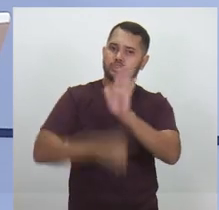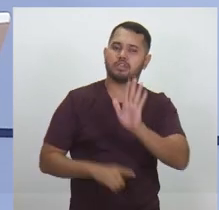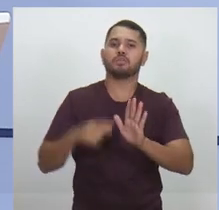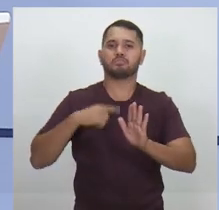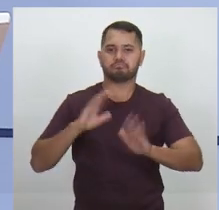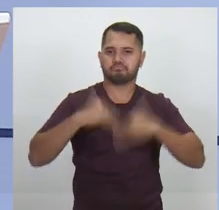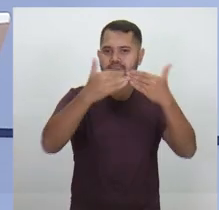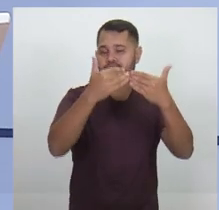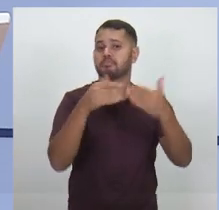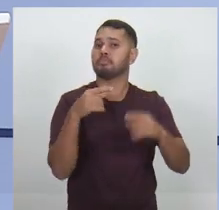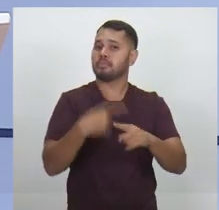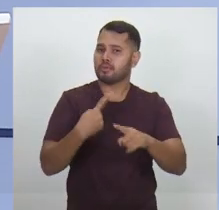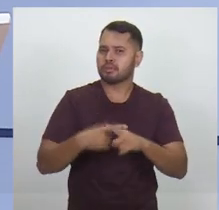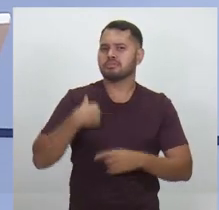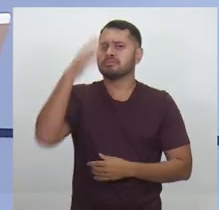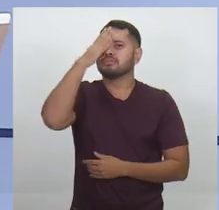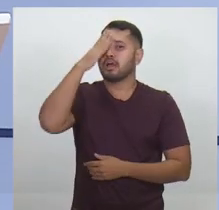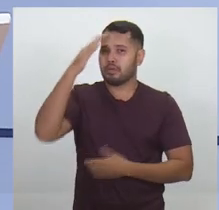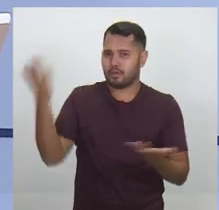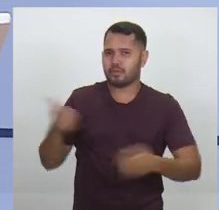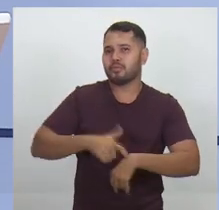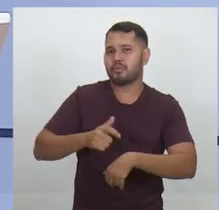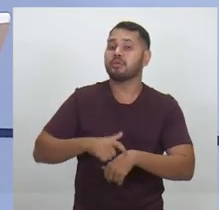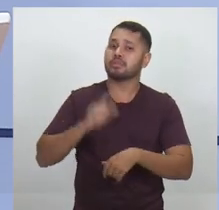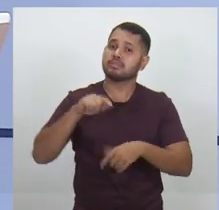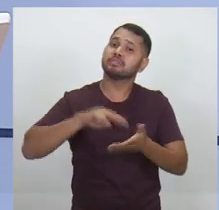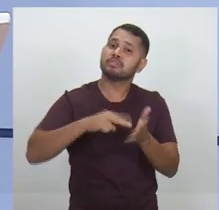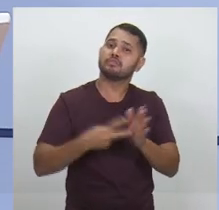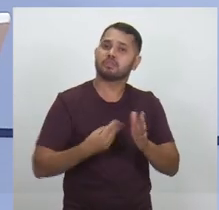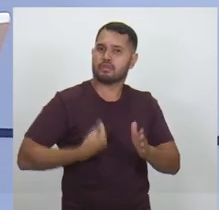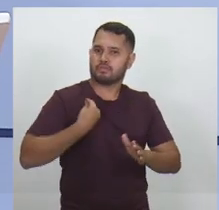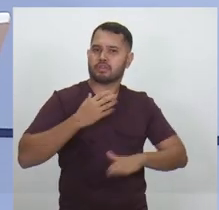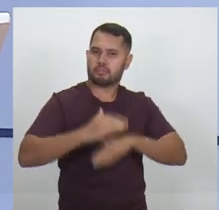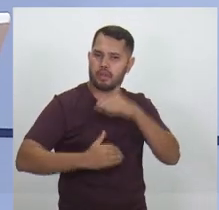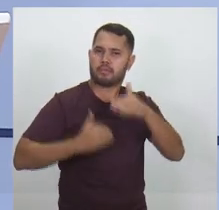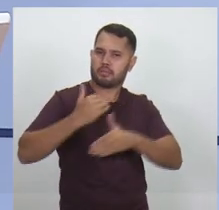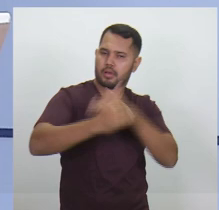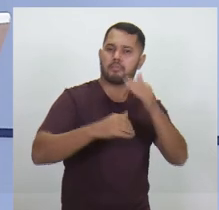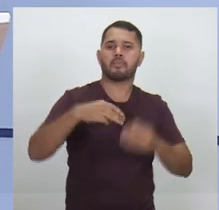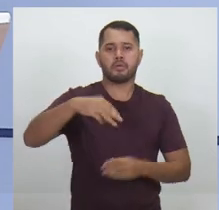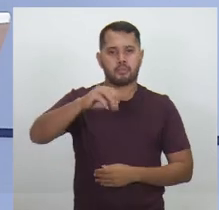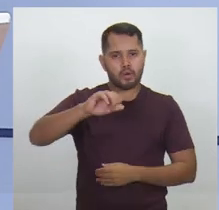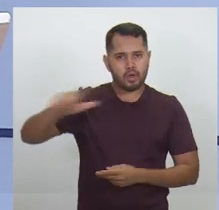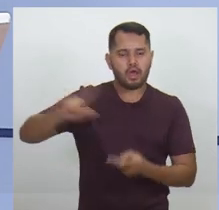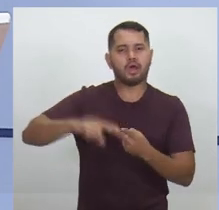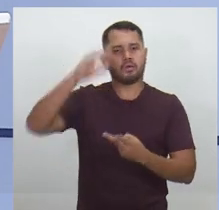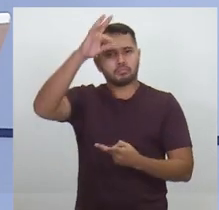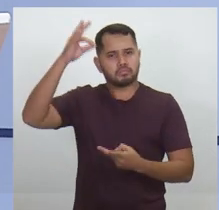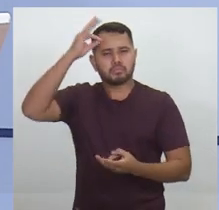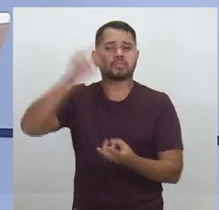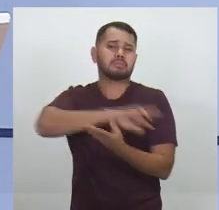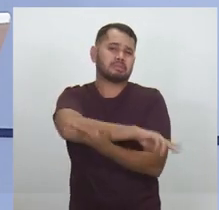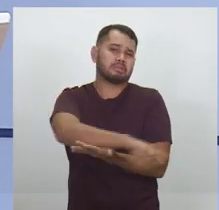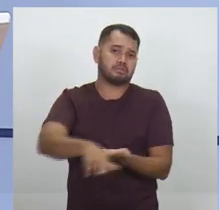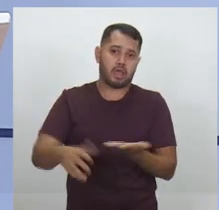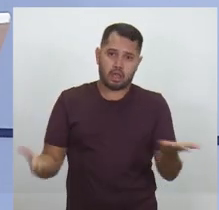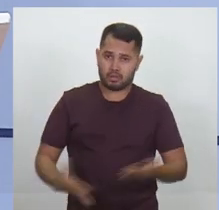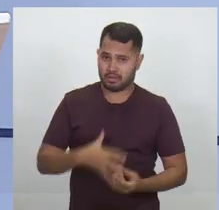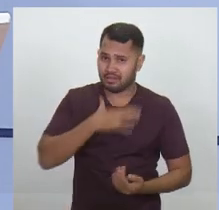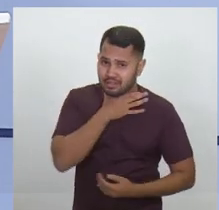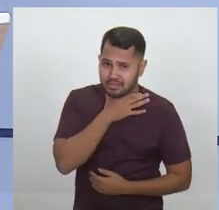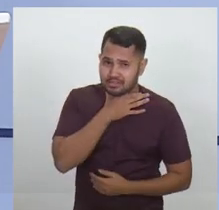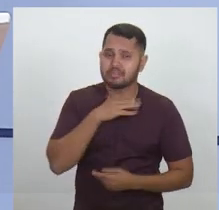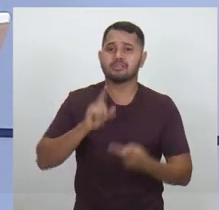de progredir. Porque eu entendo que nós estamos nessa vida para crescer materialmente, moralmente e espiritualmente. E com a crise que nós estamos